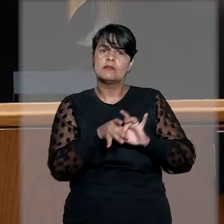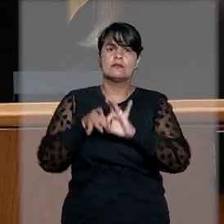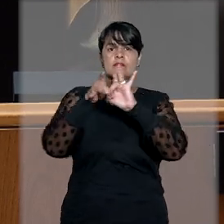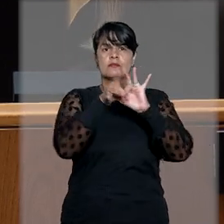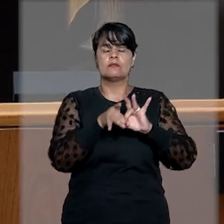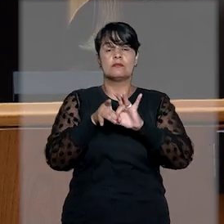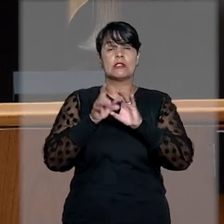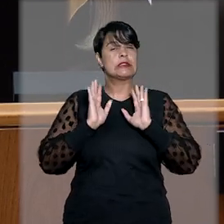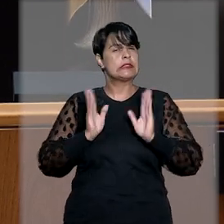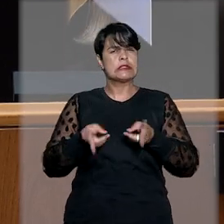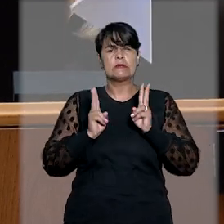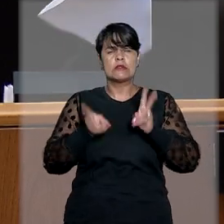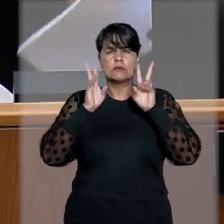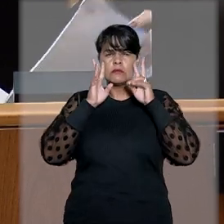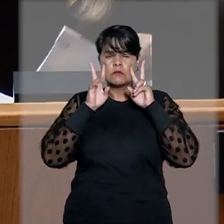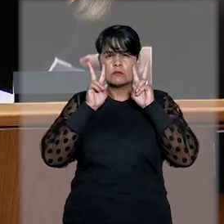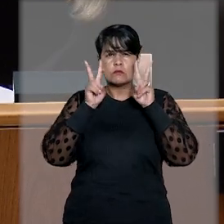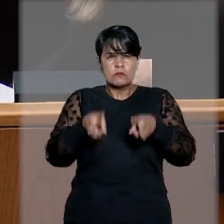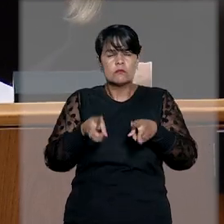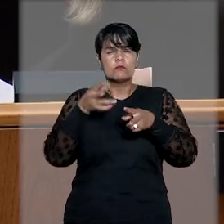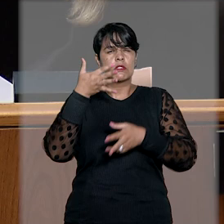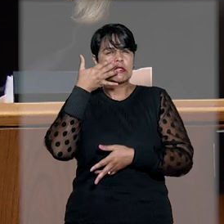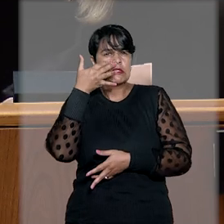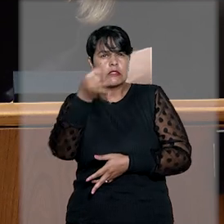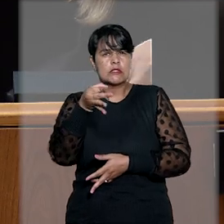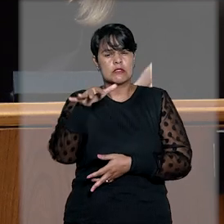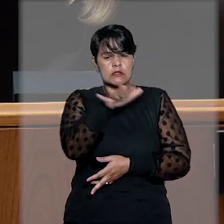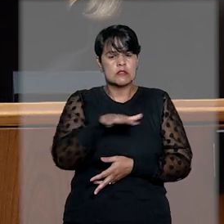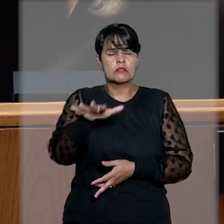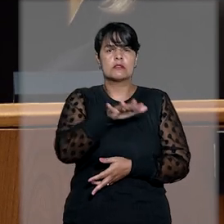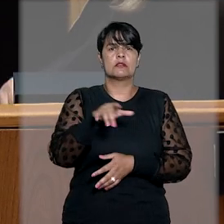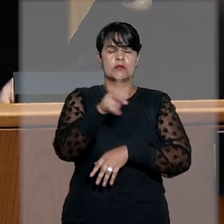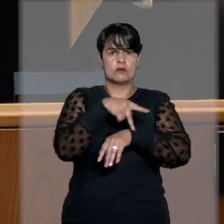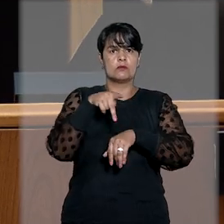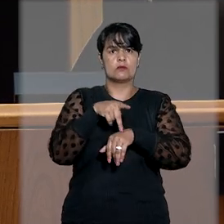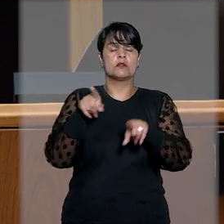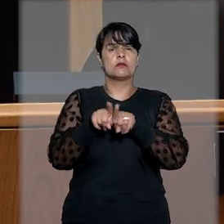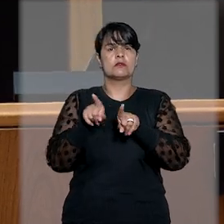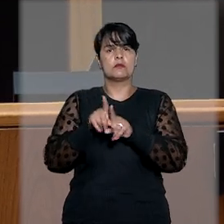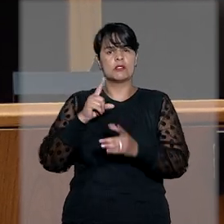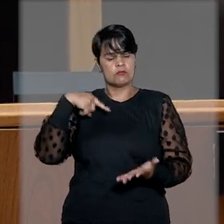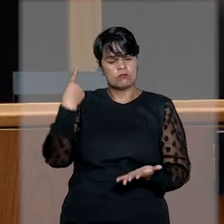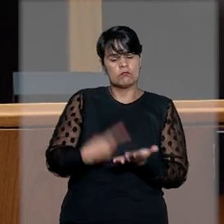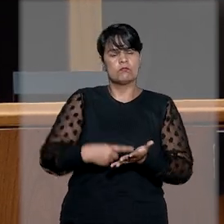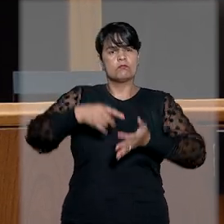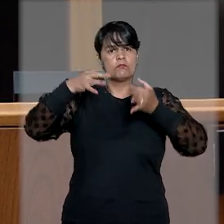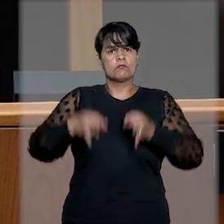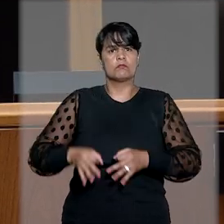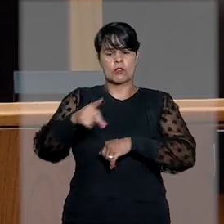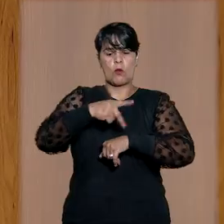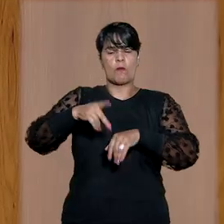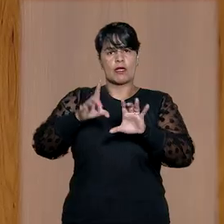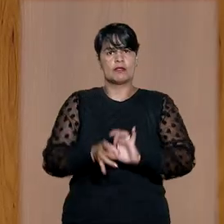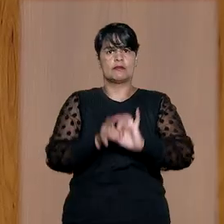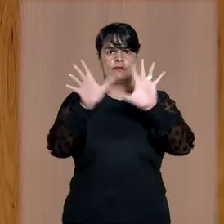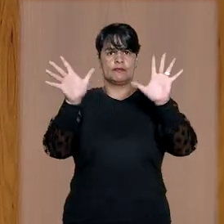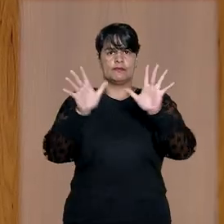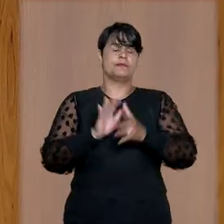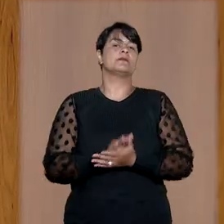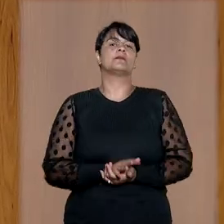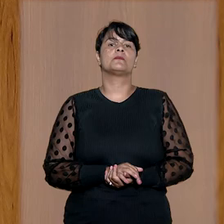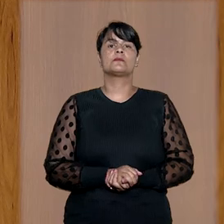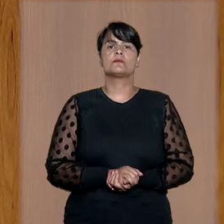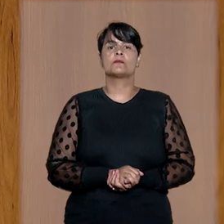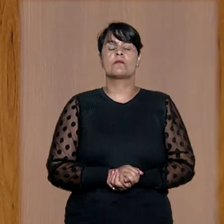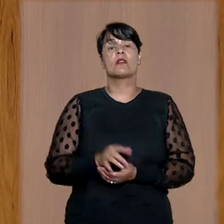interesses supremos do país e fortaleçam ainda mais o compromisso com o Estado democrático de direito. A presidente